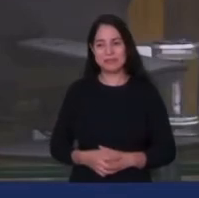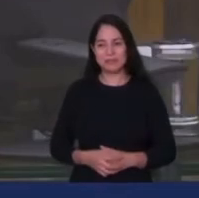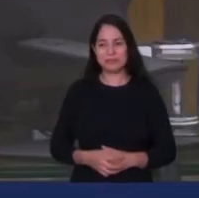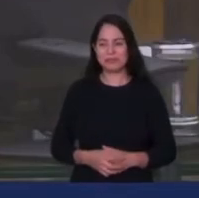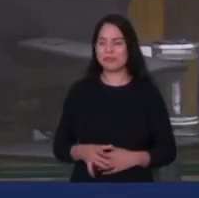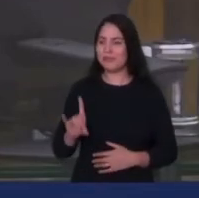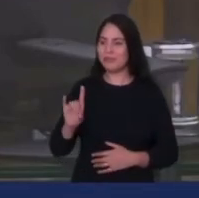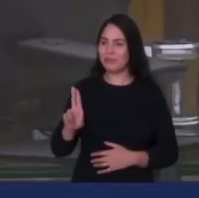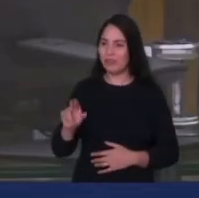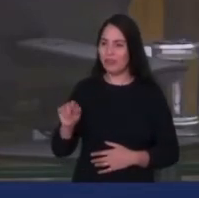Eduardo Júnior, a solicitação de vossa...